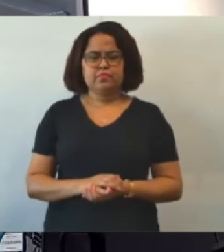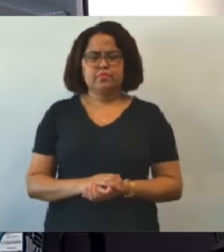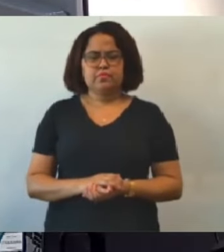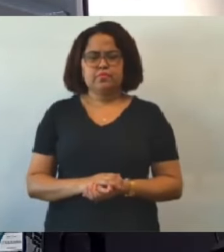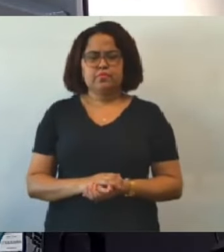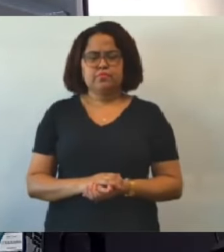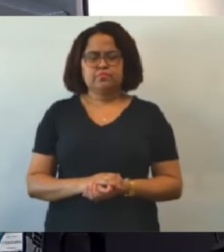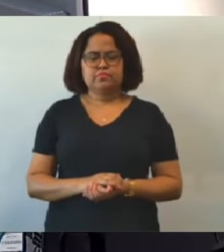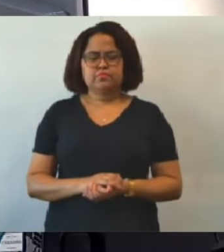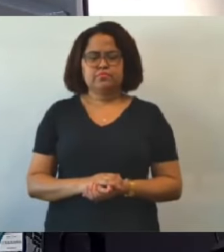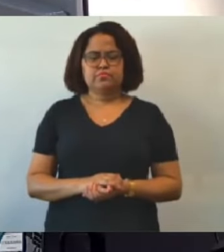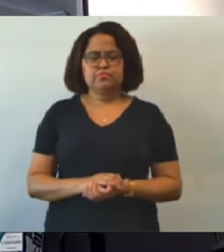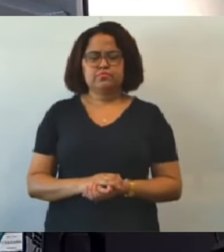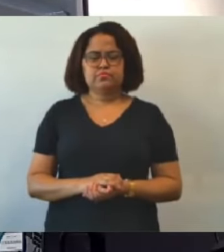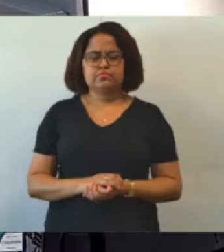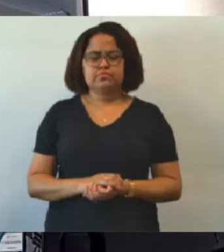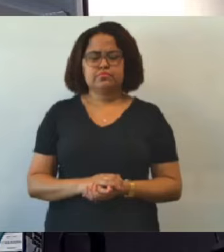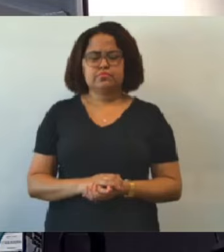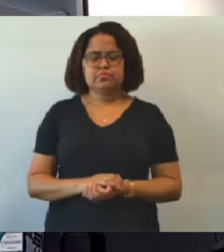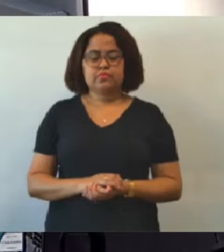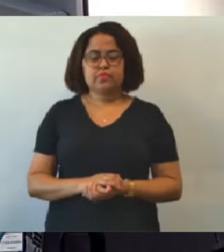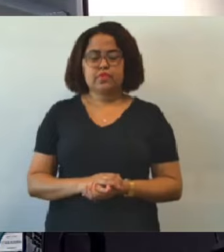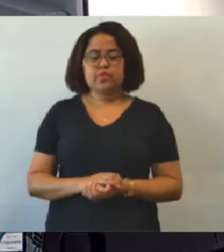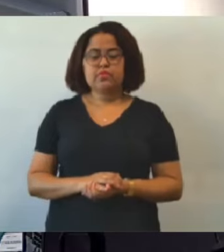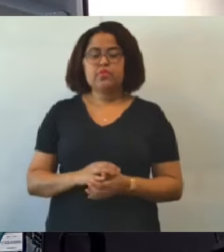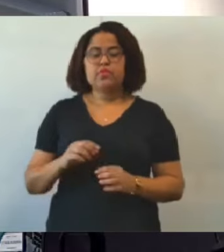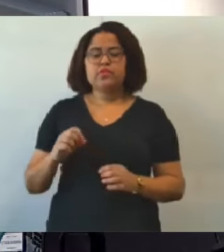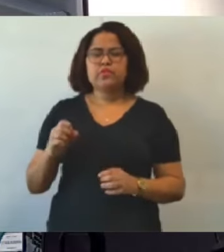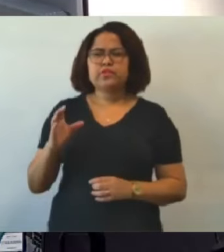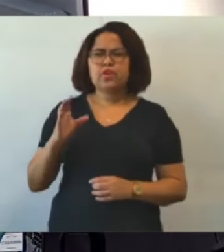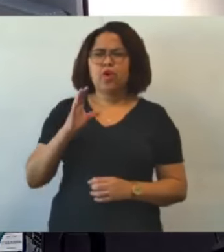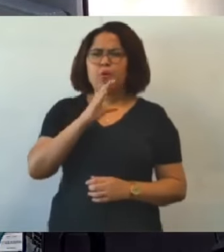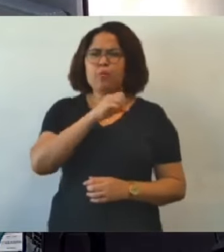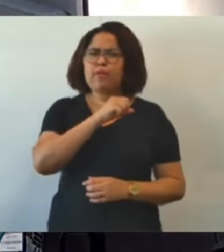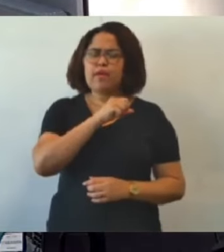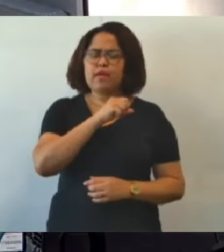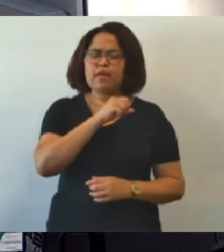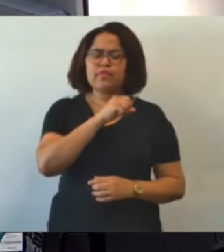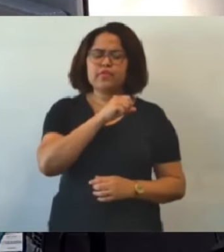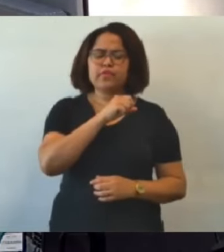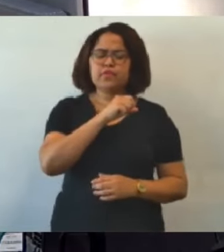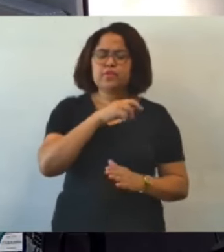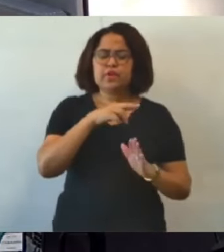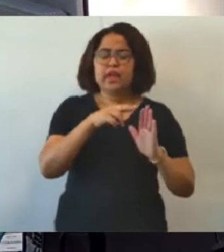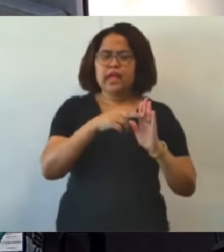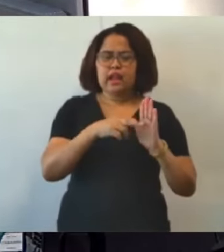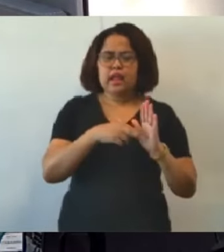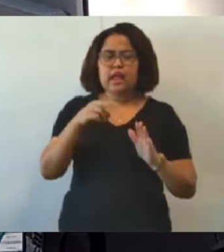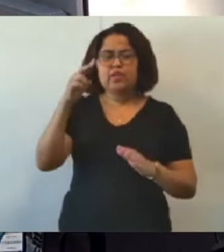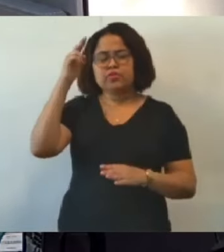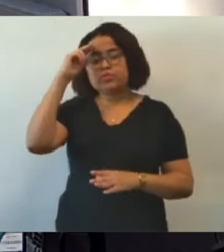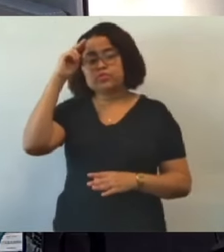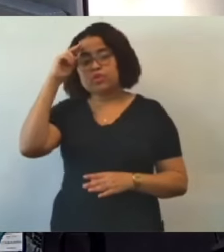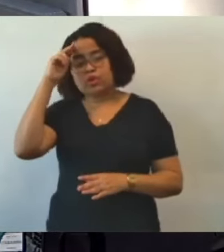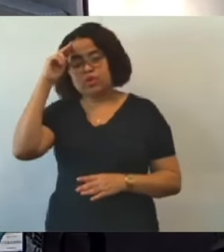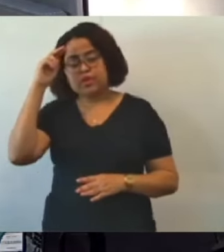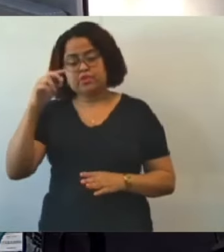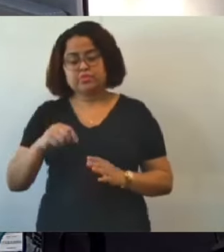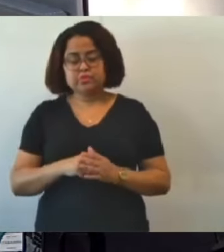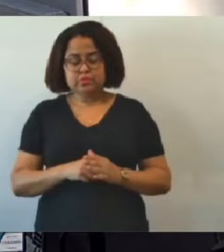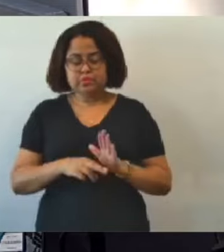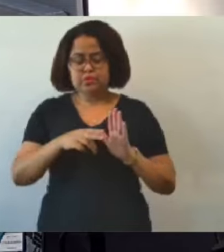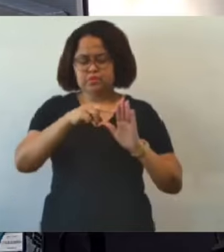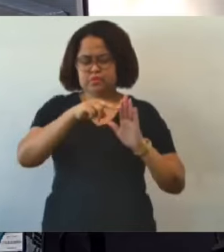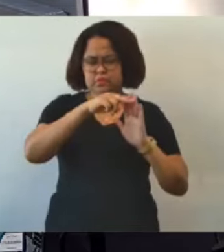Nós vamos fazer só um breve relato histórico. As normas e funcionamentos